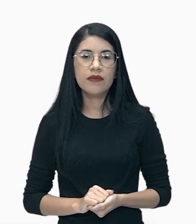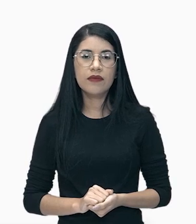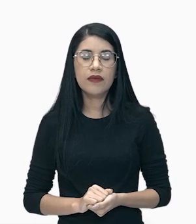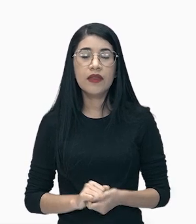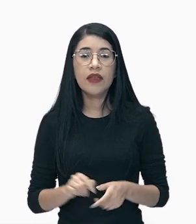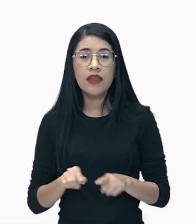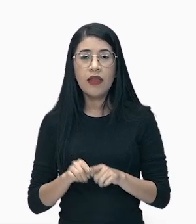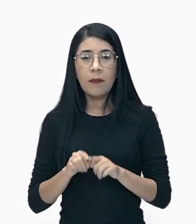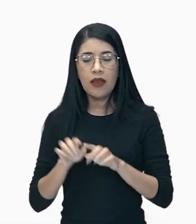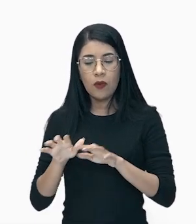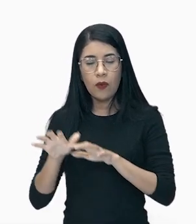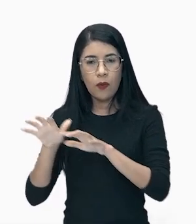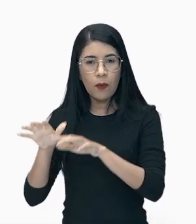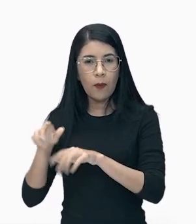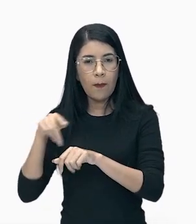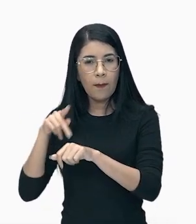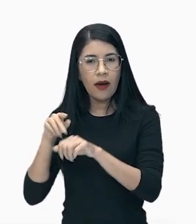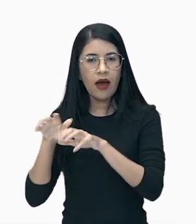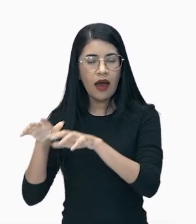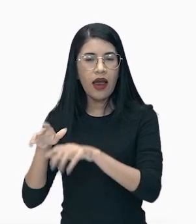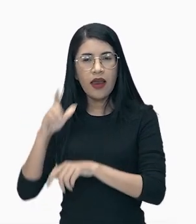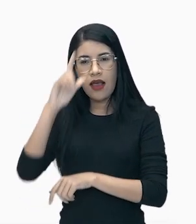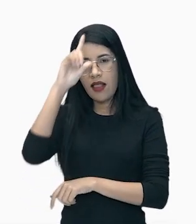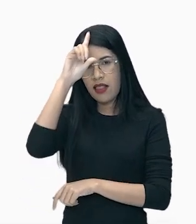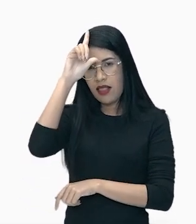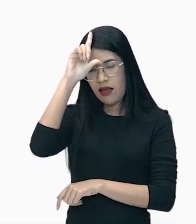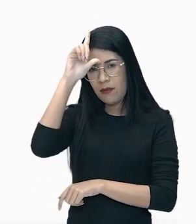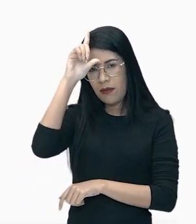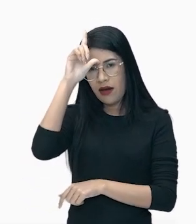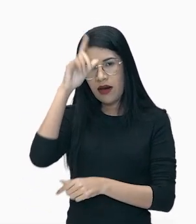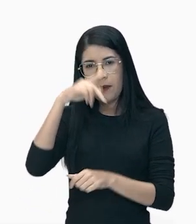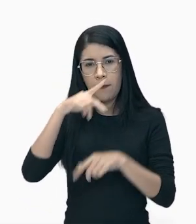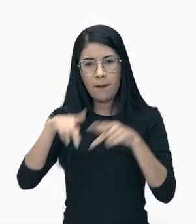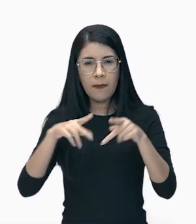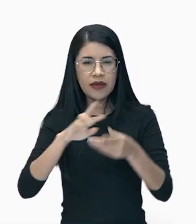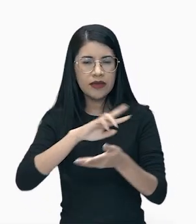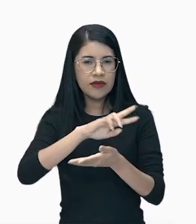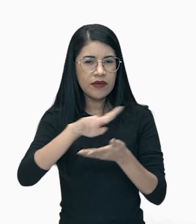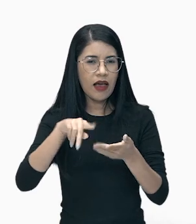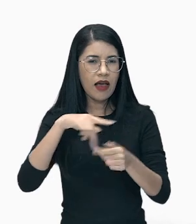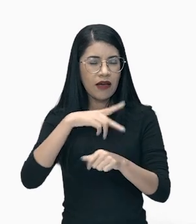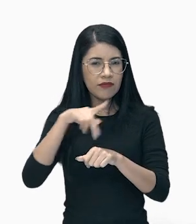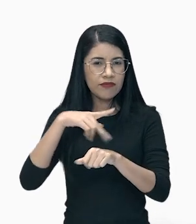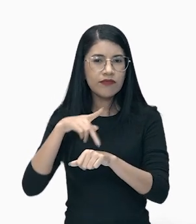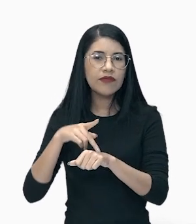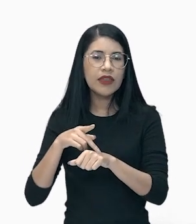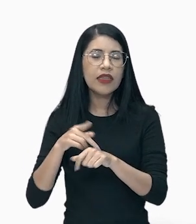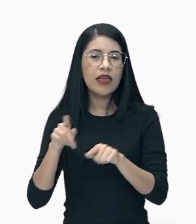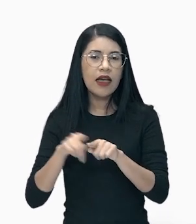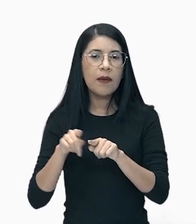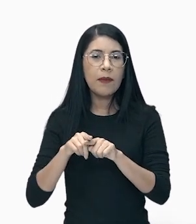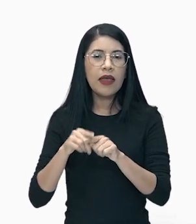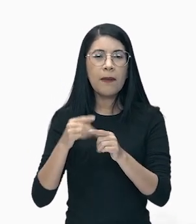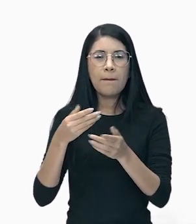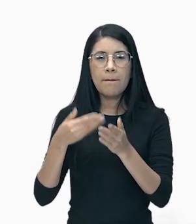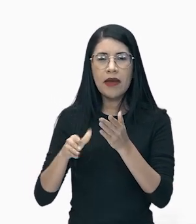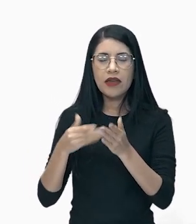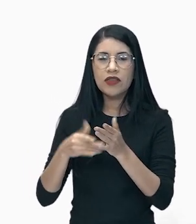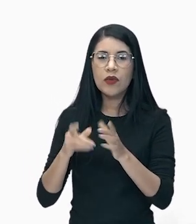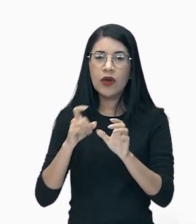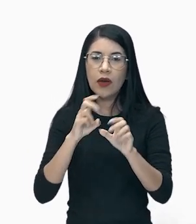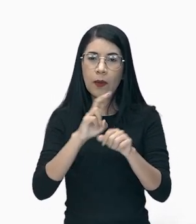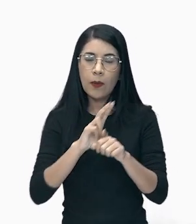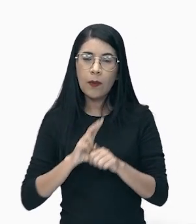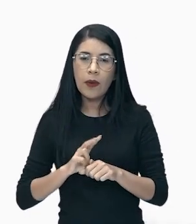Reino Unido, a Alemanha e outros países sofriam com a perda de empréstimos americanos e com o fim das